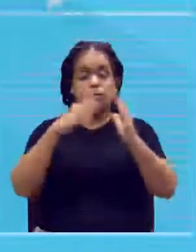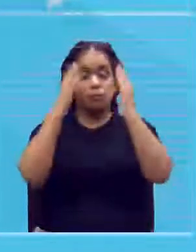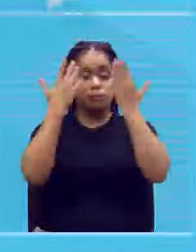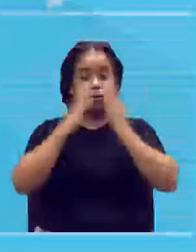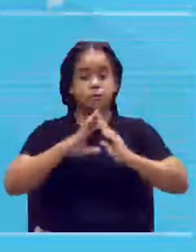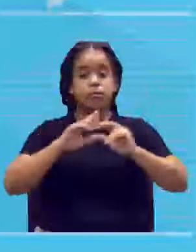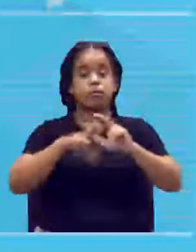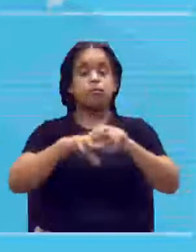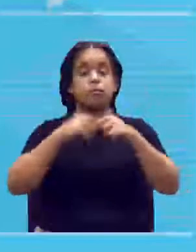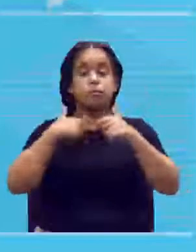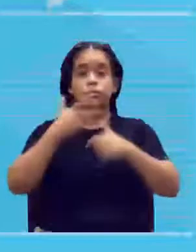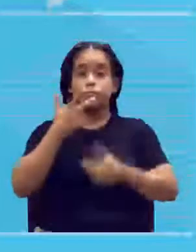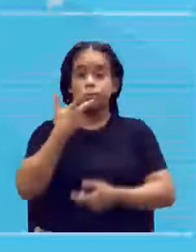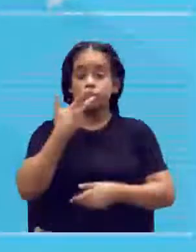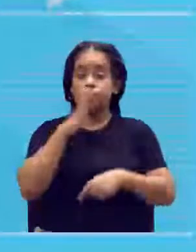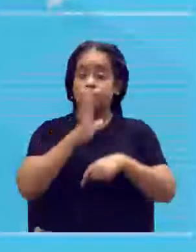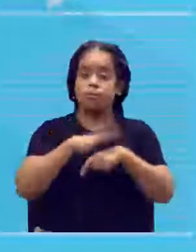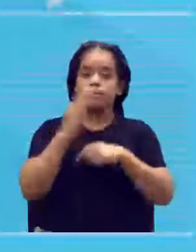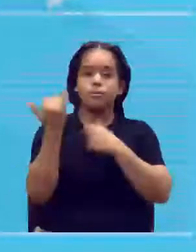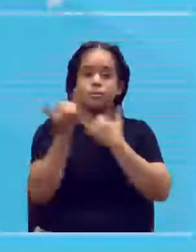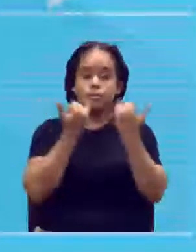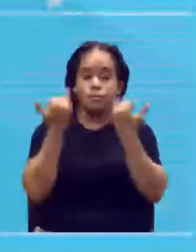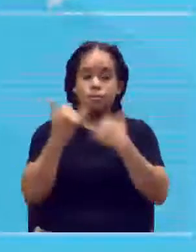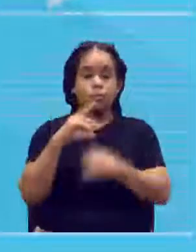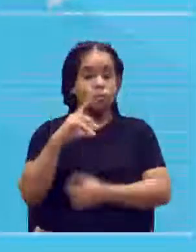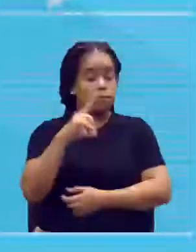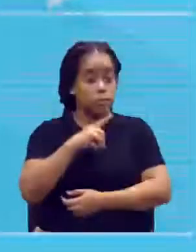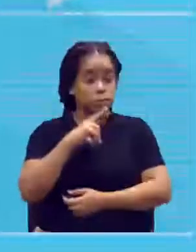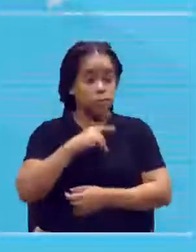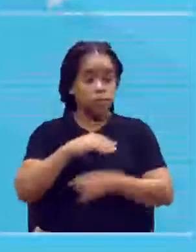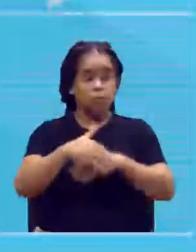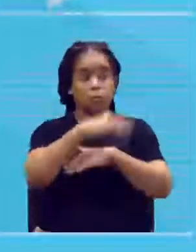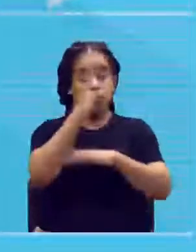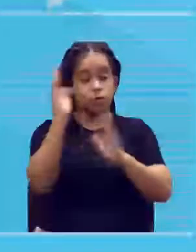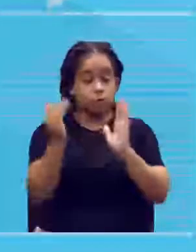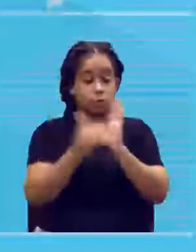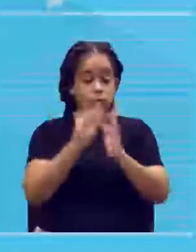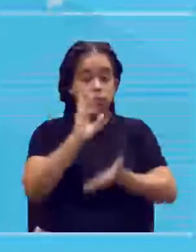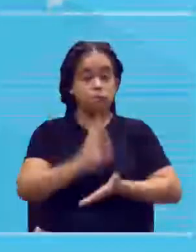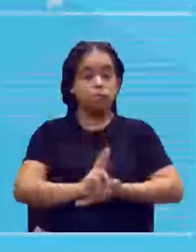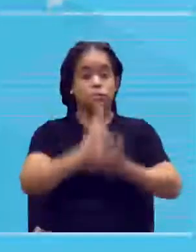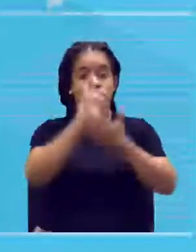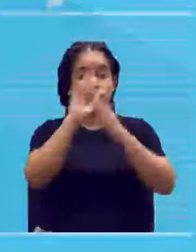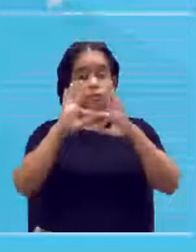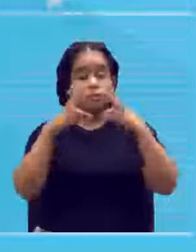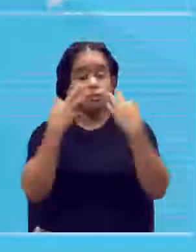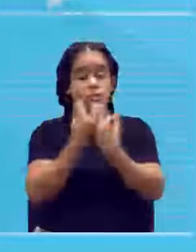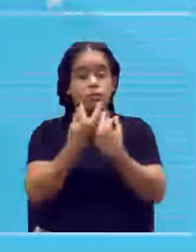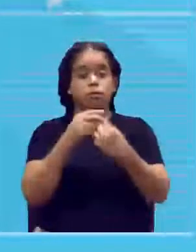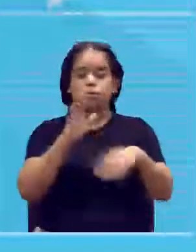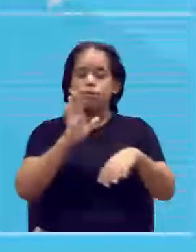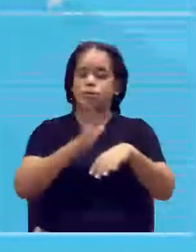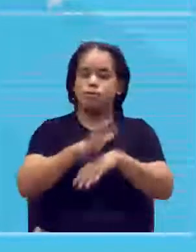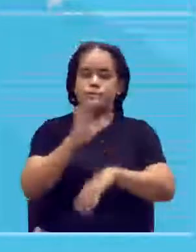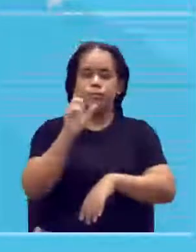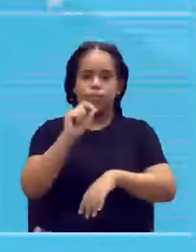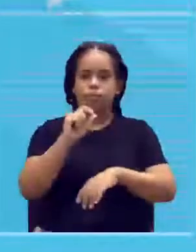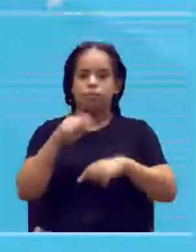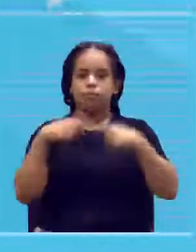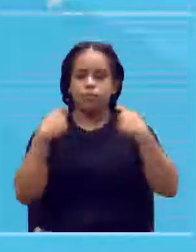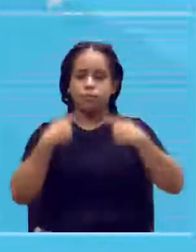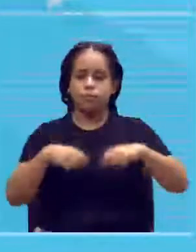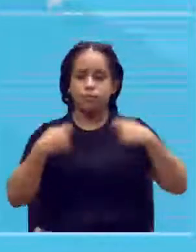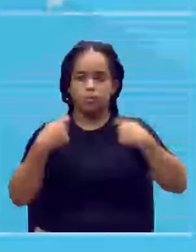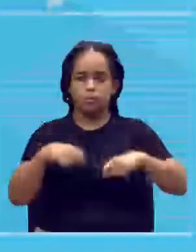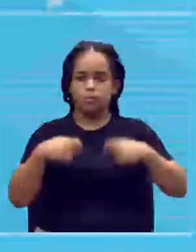falando para vocês. Quanto mais informação a gente tiver de todos os representantes da tua família, mais preciso